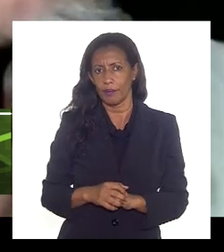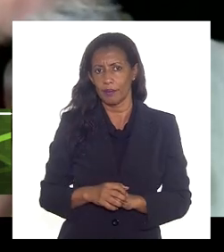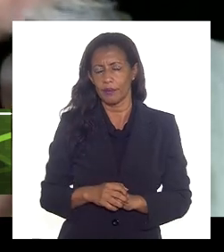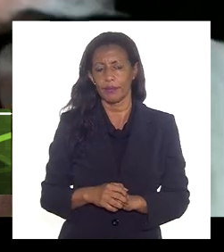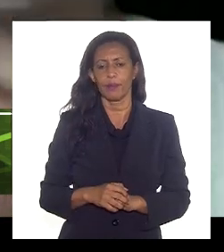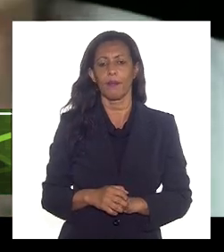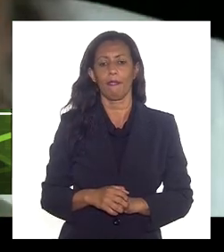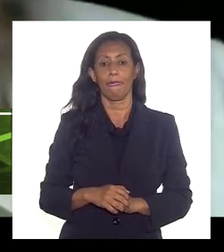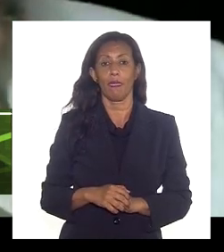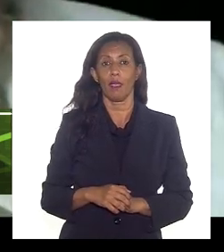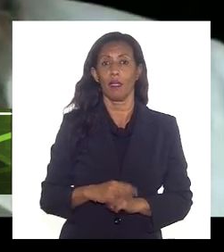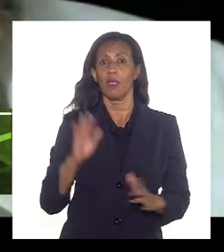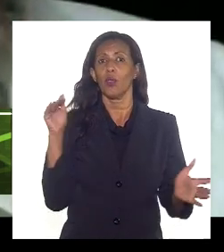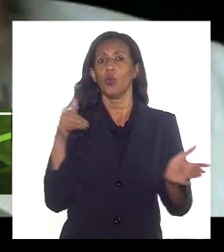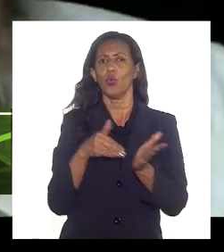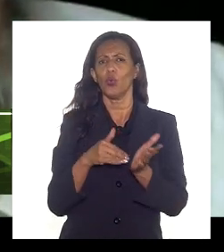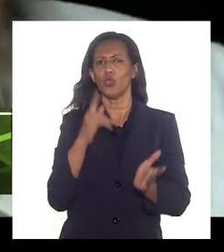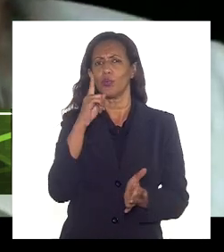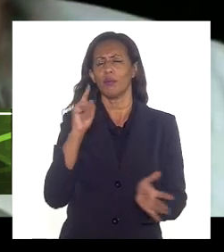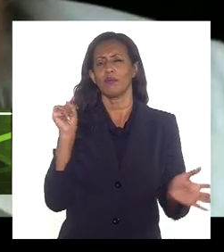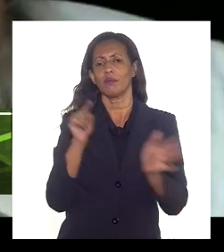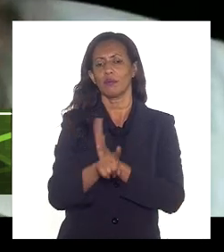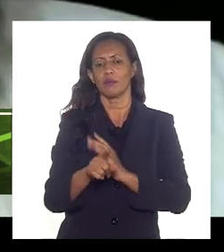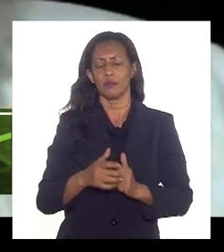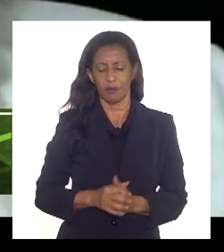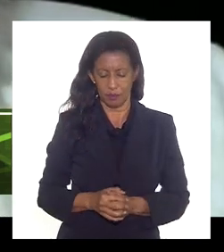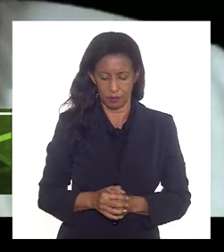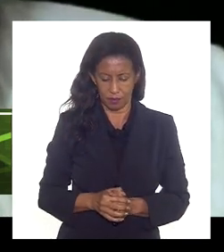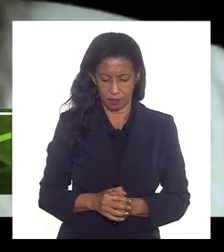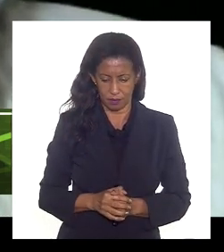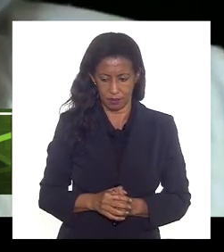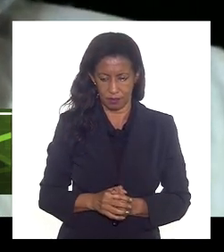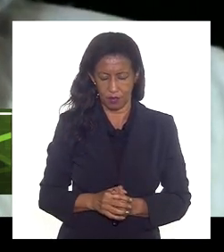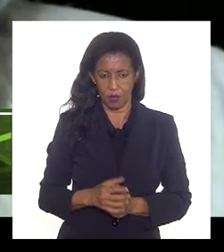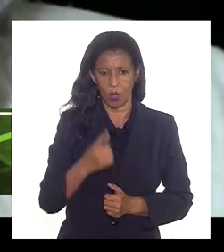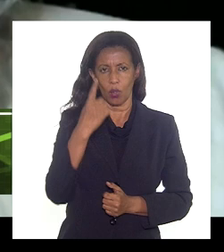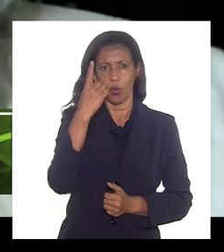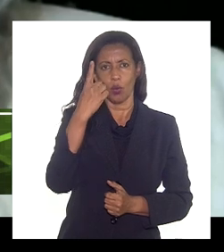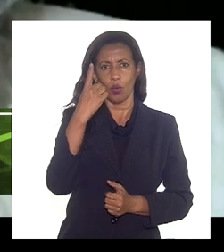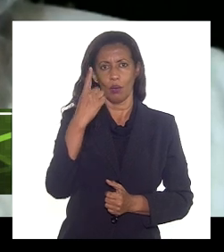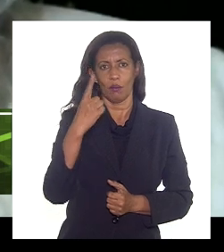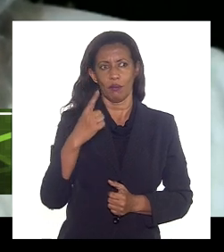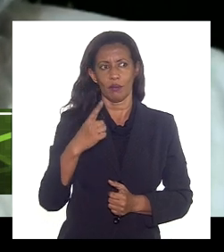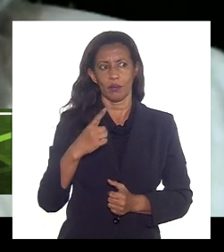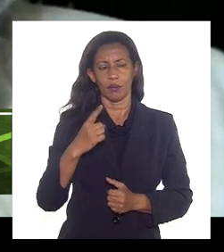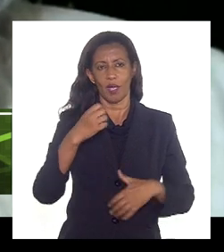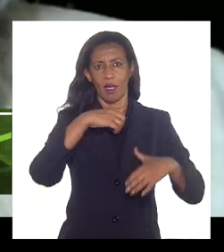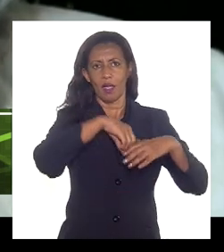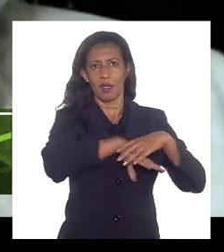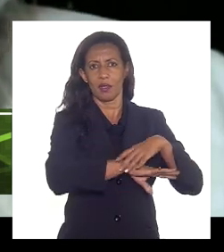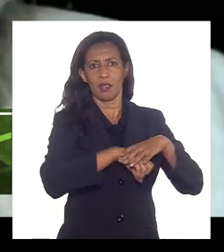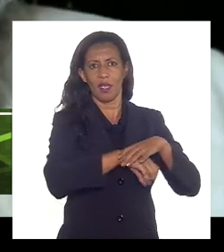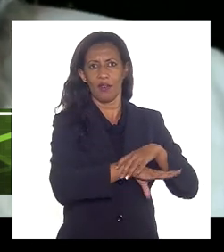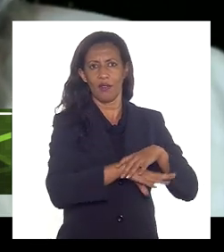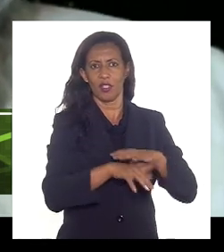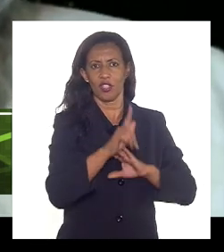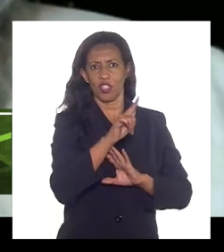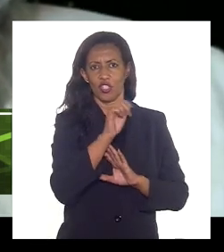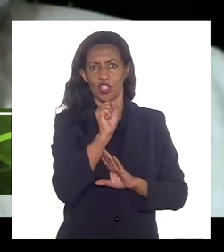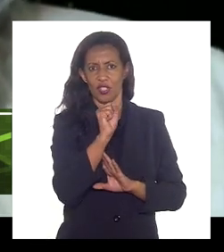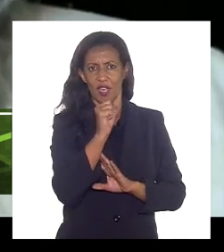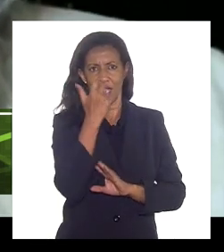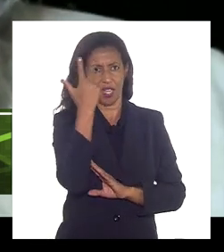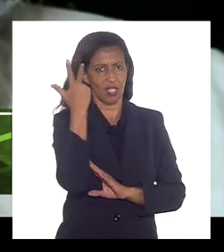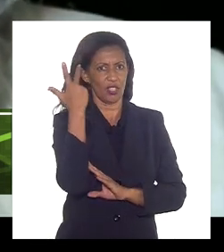uma última pergunta uma das maiores reservas pelo que eu sei de gás natural do Brasil é do